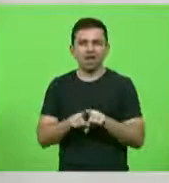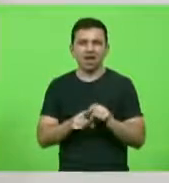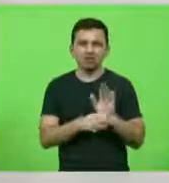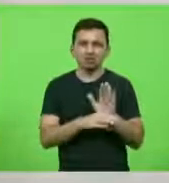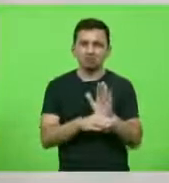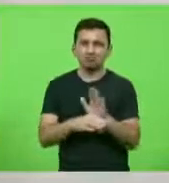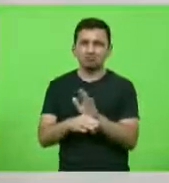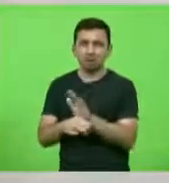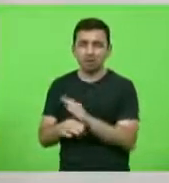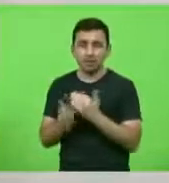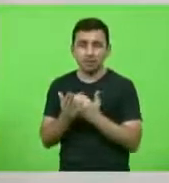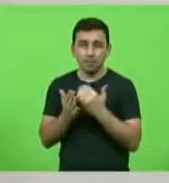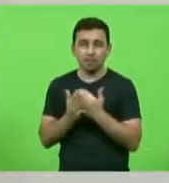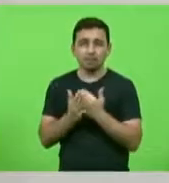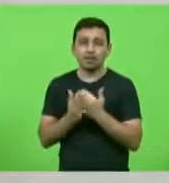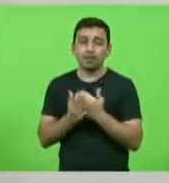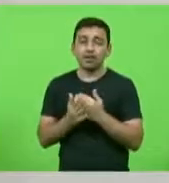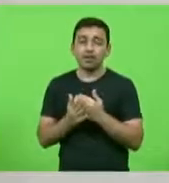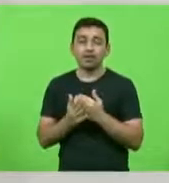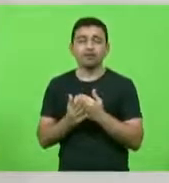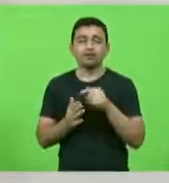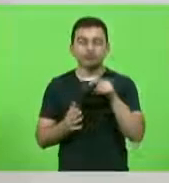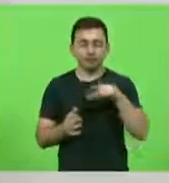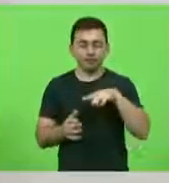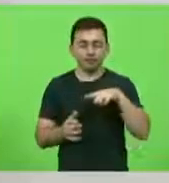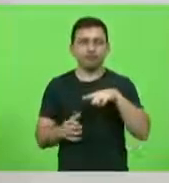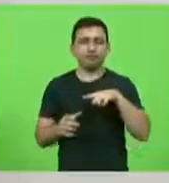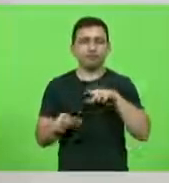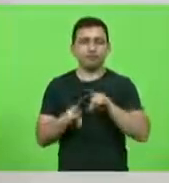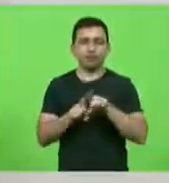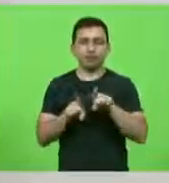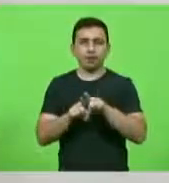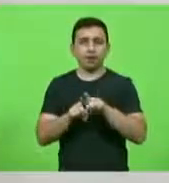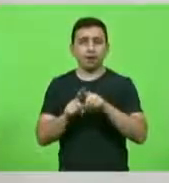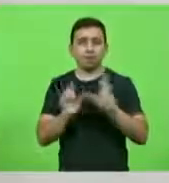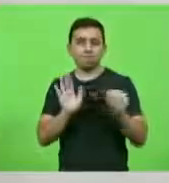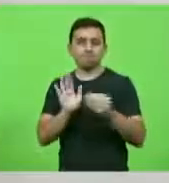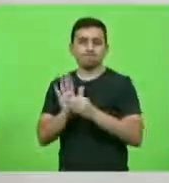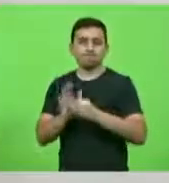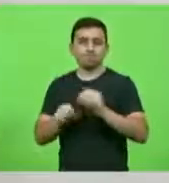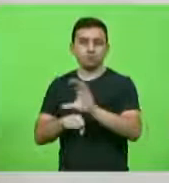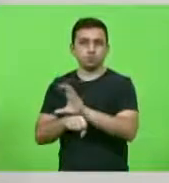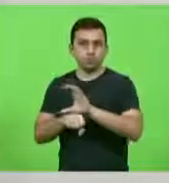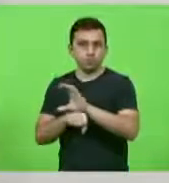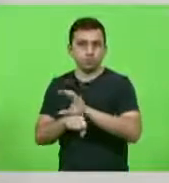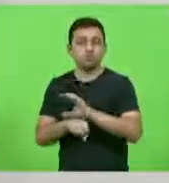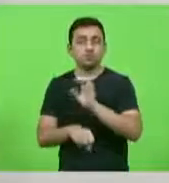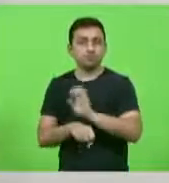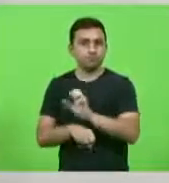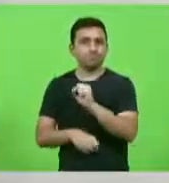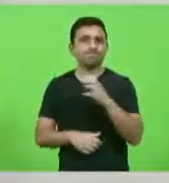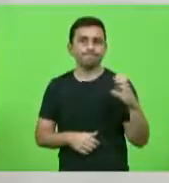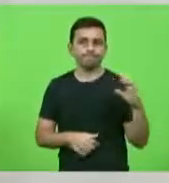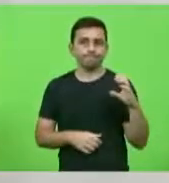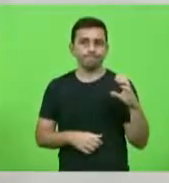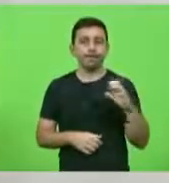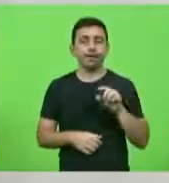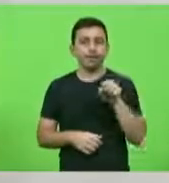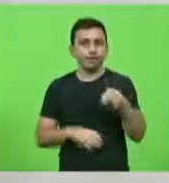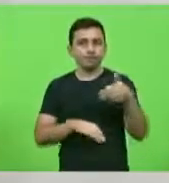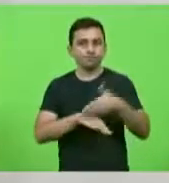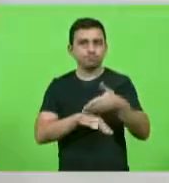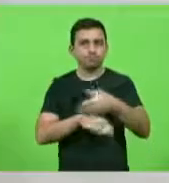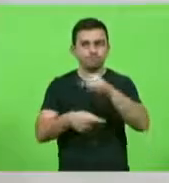professor Muniz também deixa sua marca na Constituição do Estado de Santa Catarina. Ele participou da